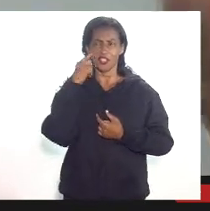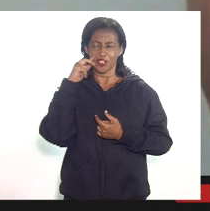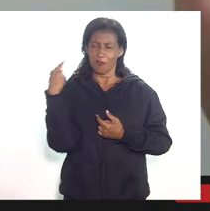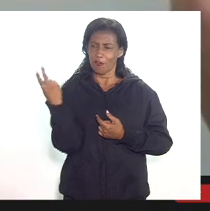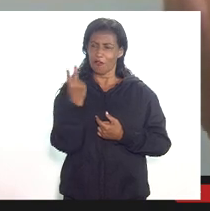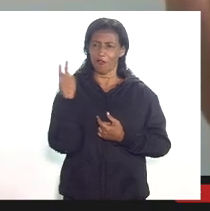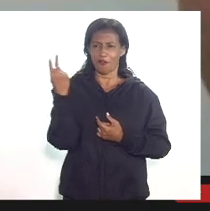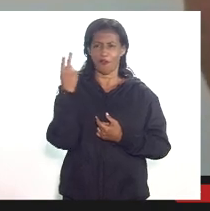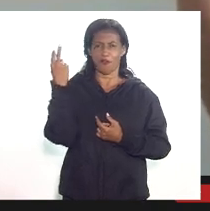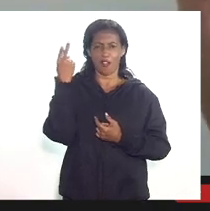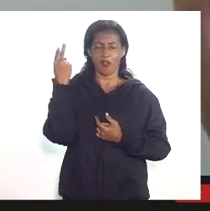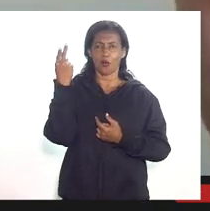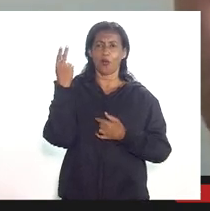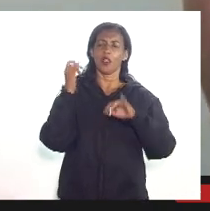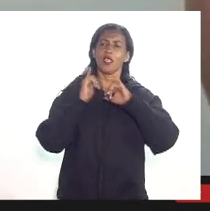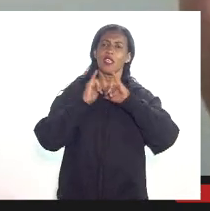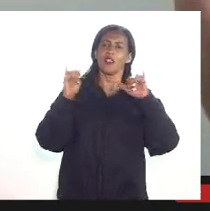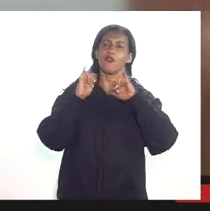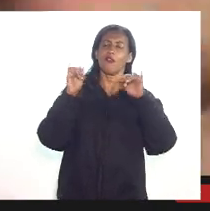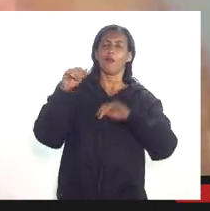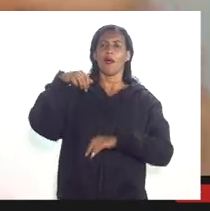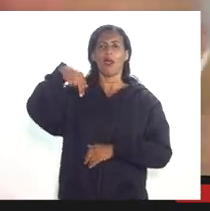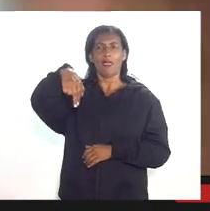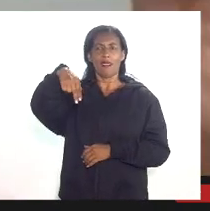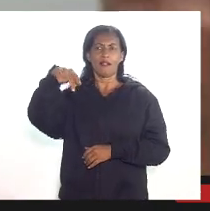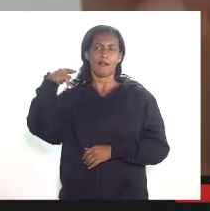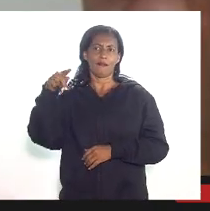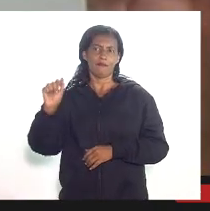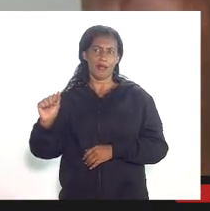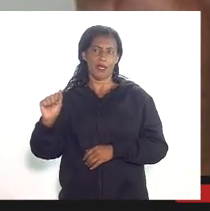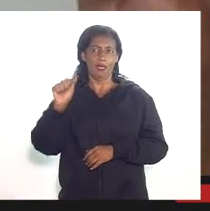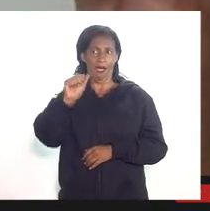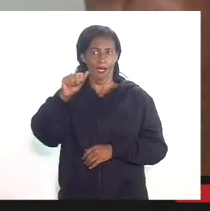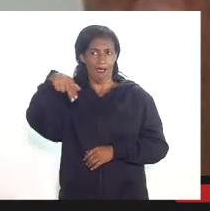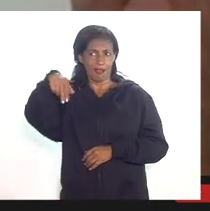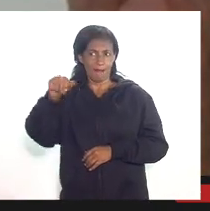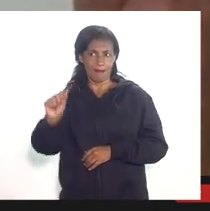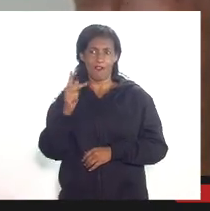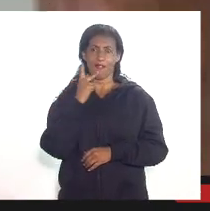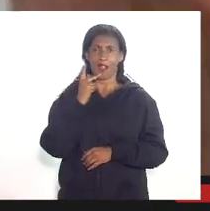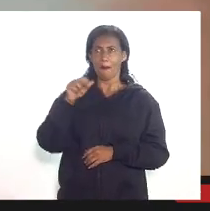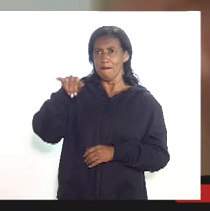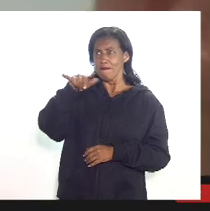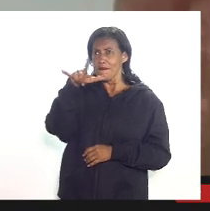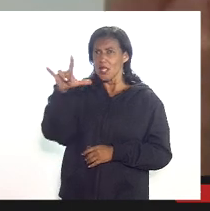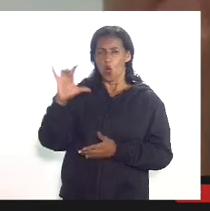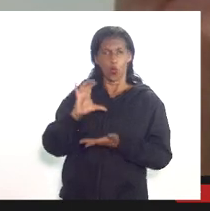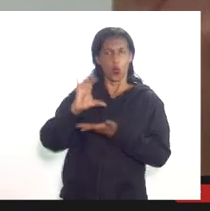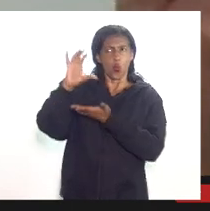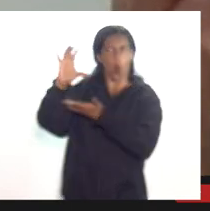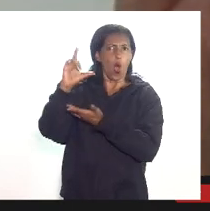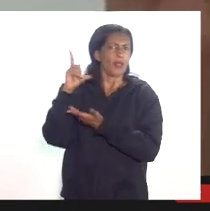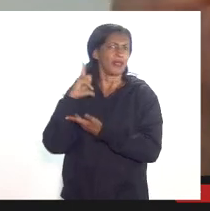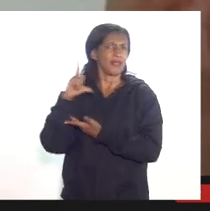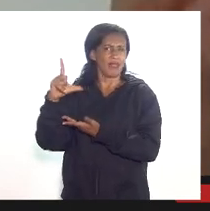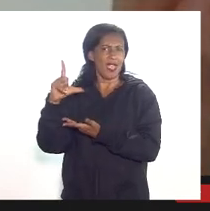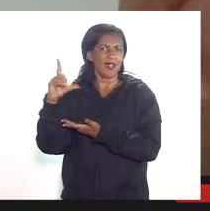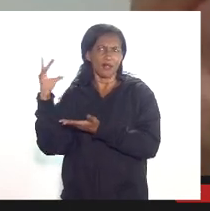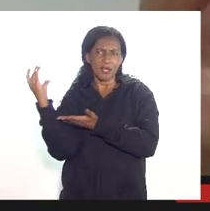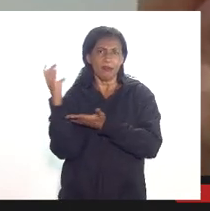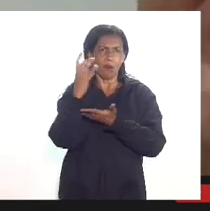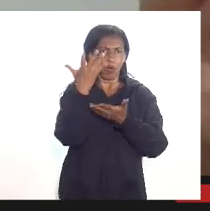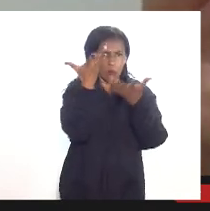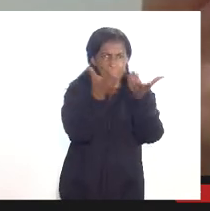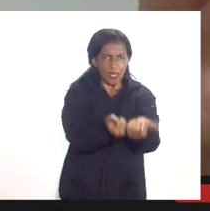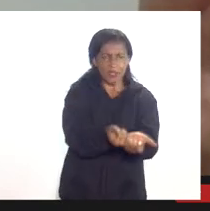poxa a gente informar a INP olha a INP existe tantos milhões aqui você pode receber pode constituir